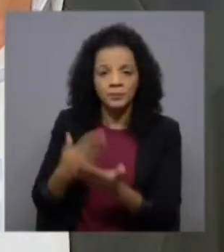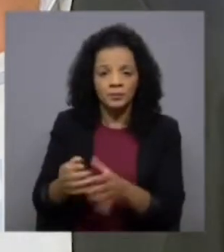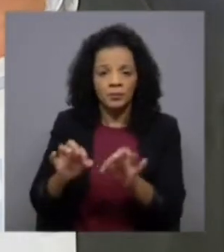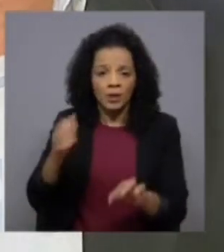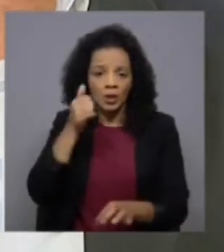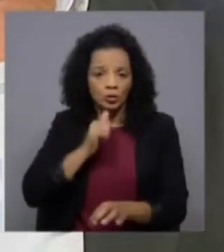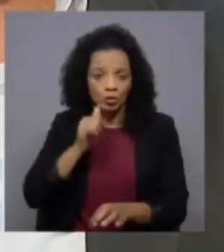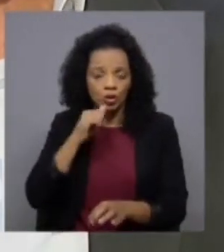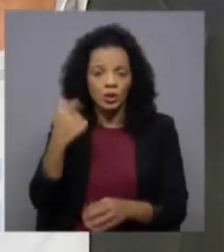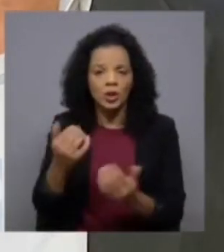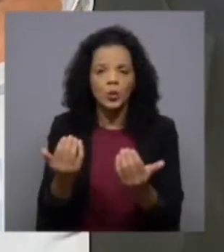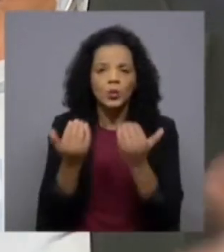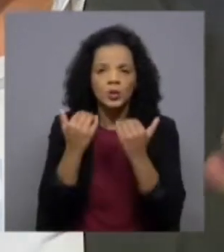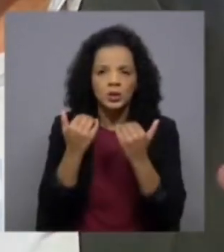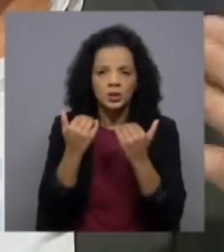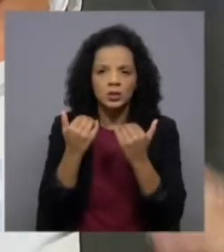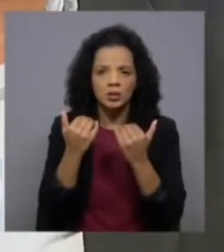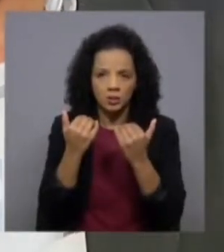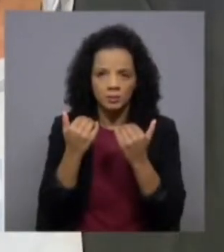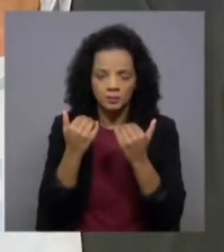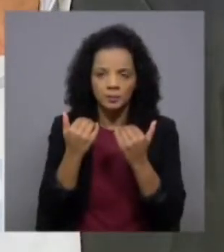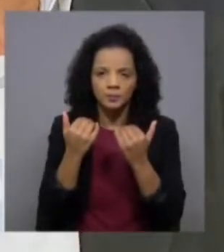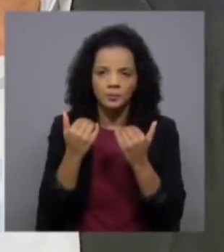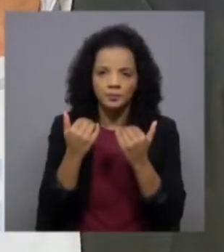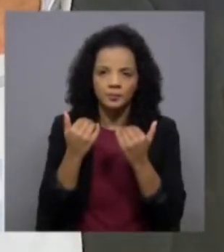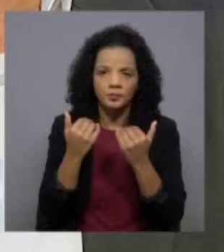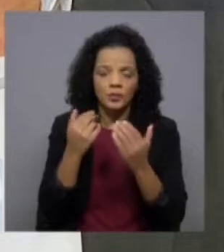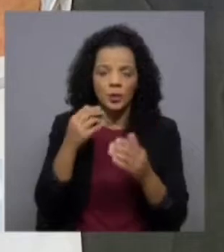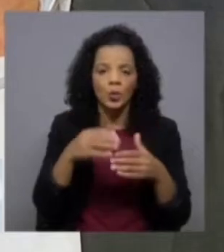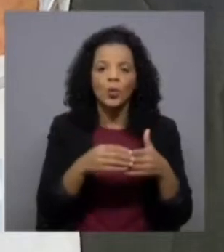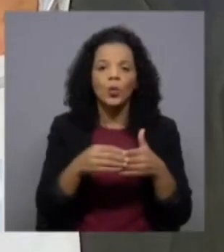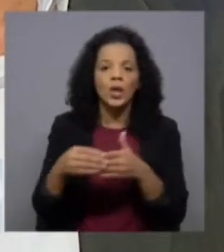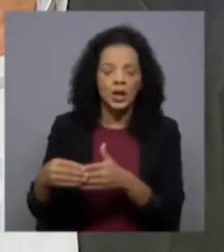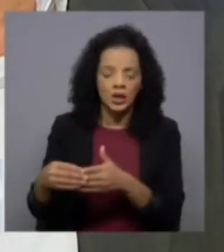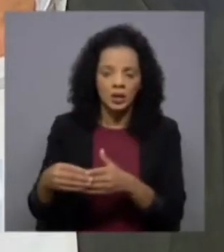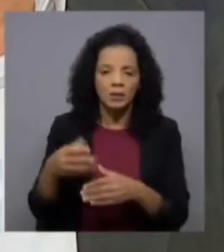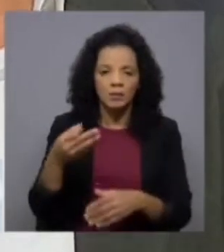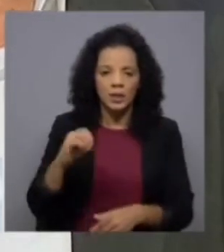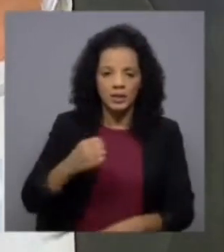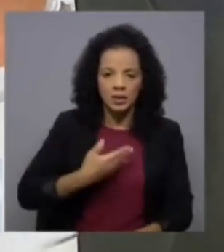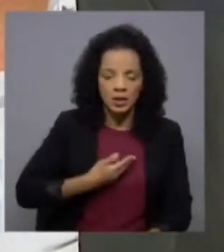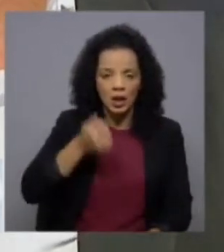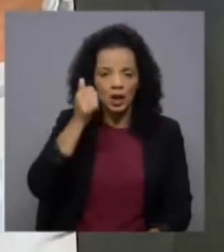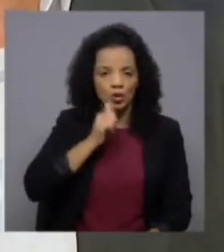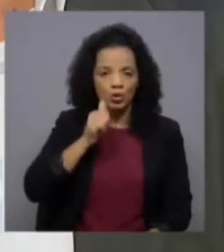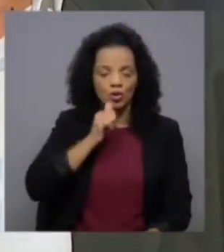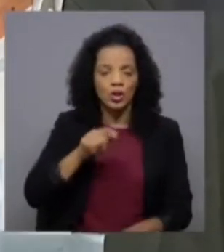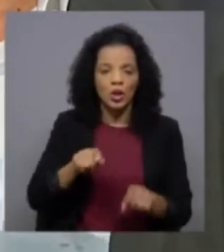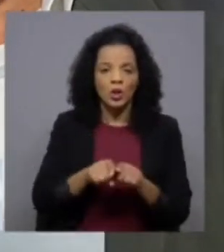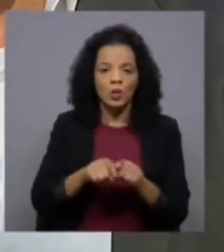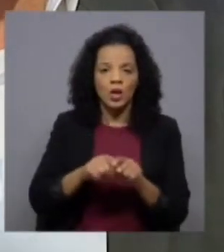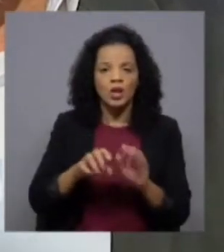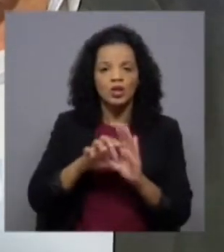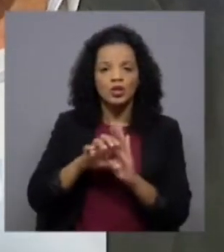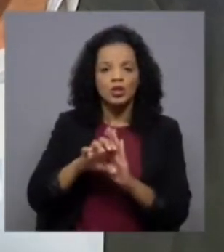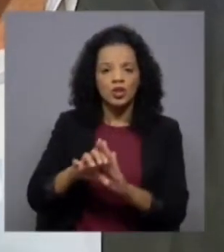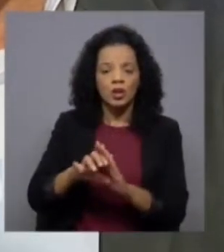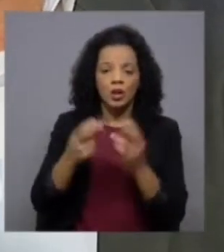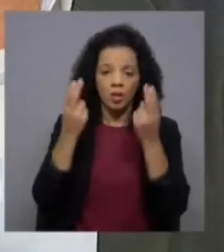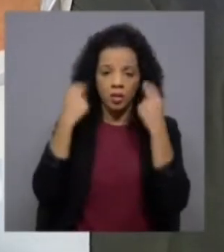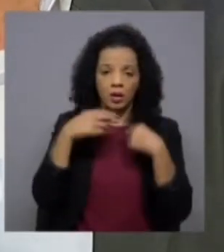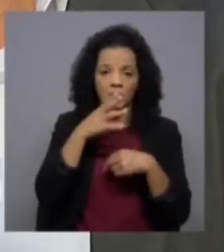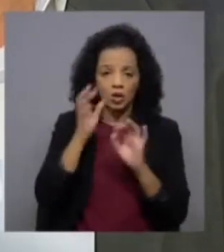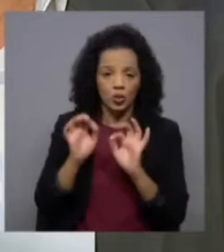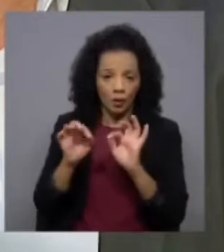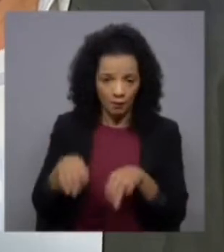Açores onde eu tenho aqui uma notícia Bolheiro o líder do PSD acomodou-se sem ceder em tudo e diz